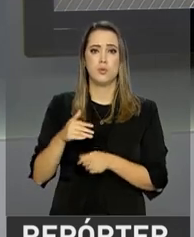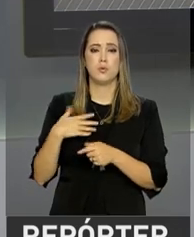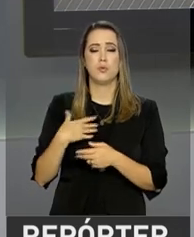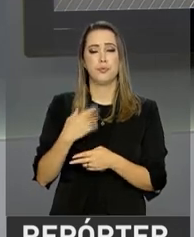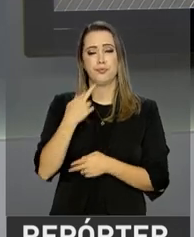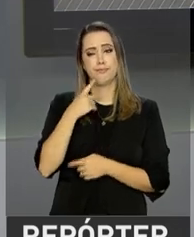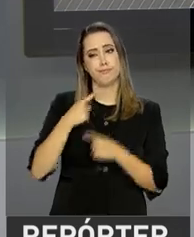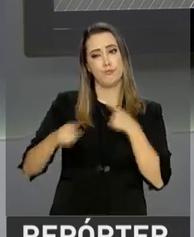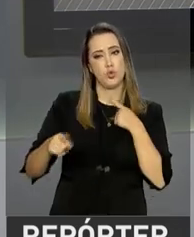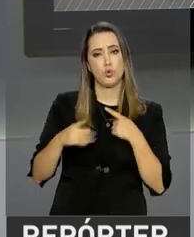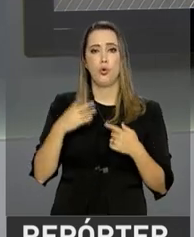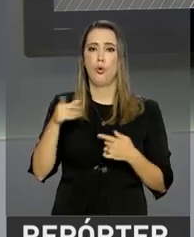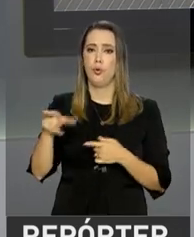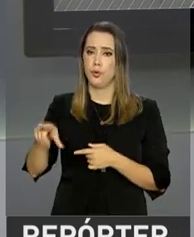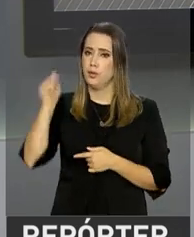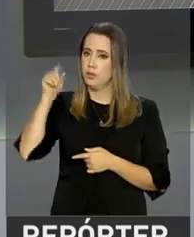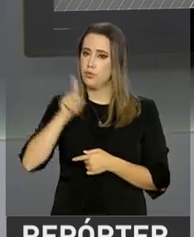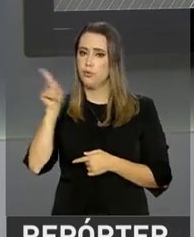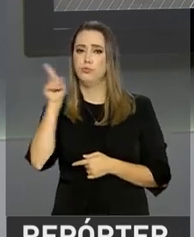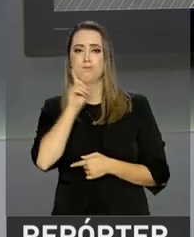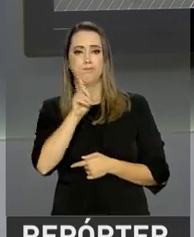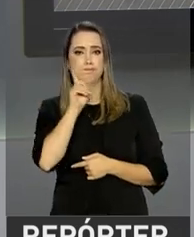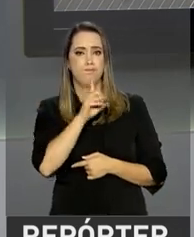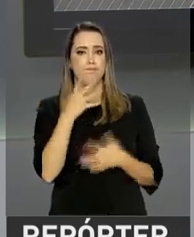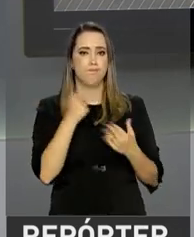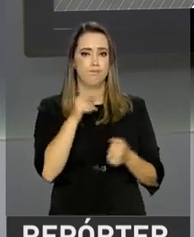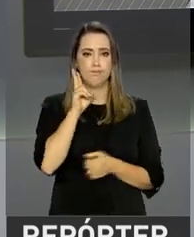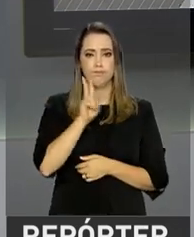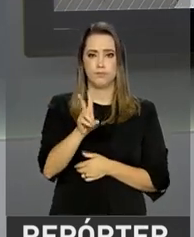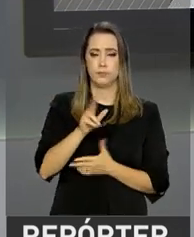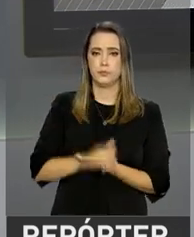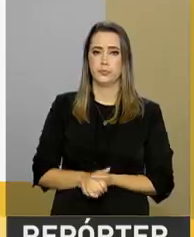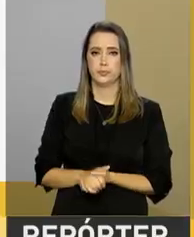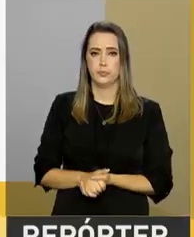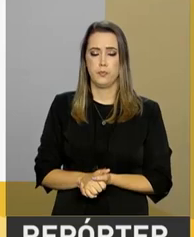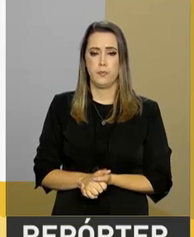recursos contra a decisão de Trump. Vamos ouvir o ministro.